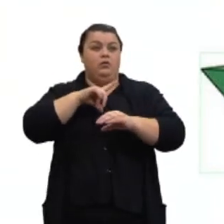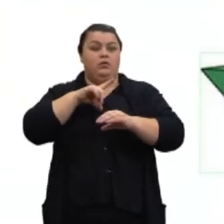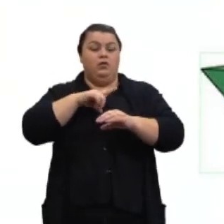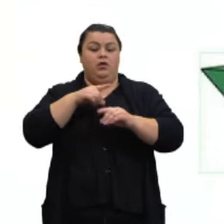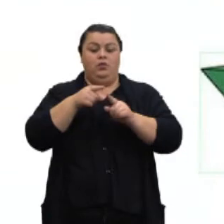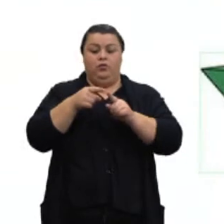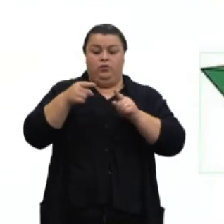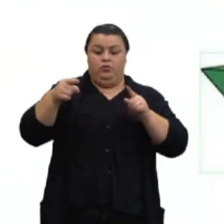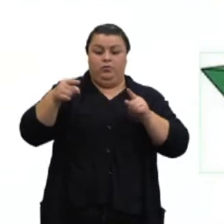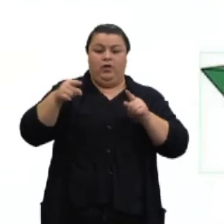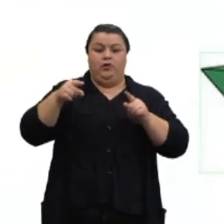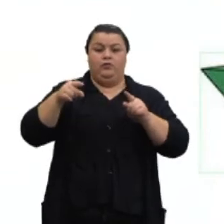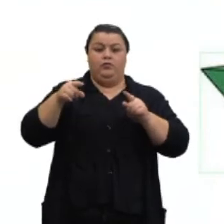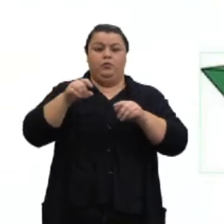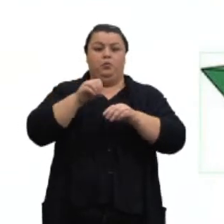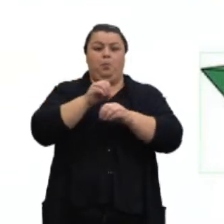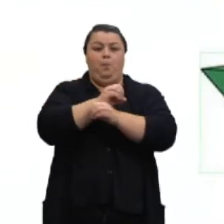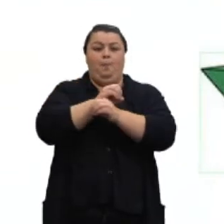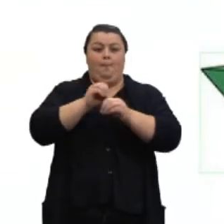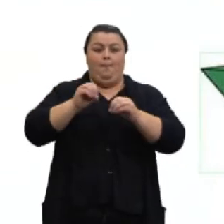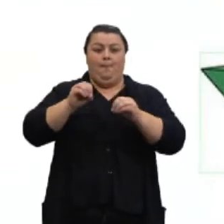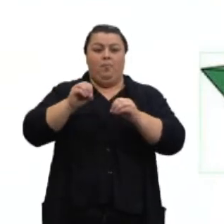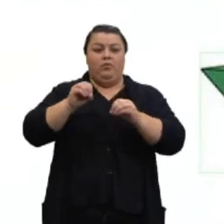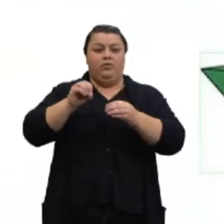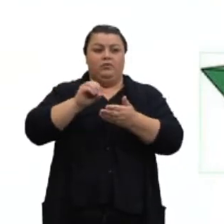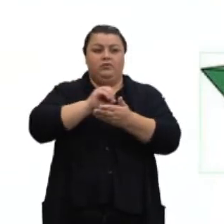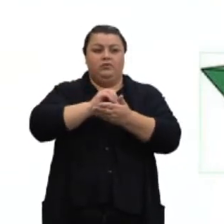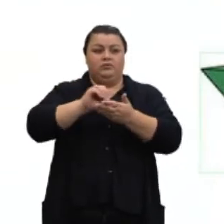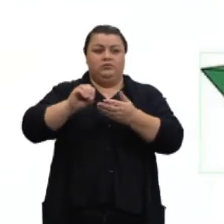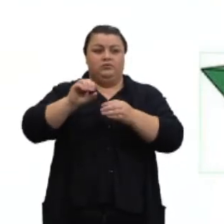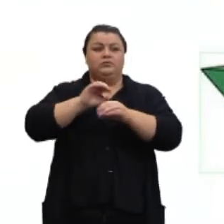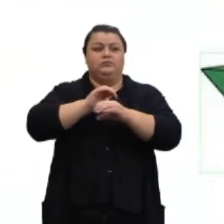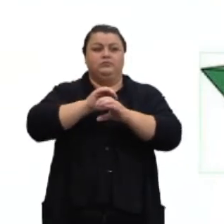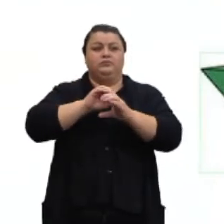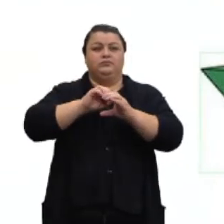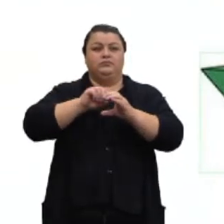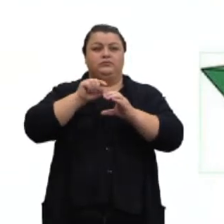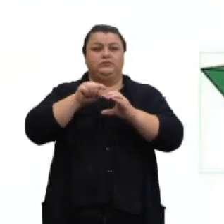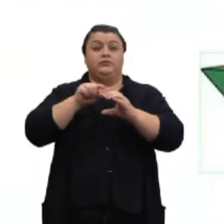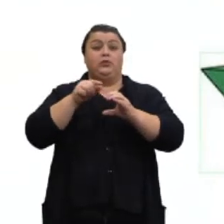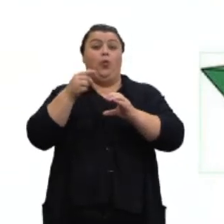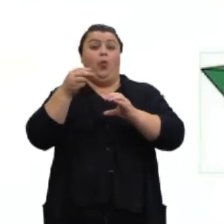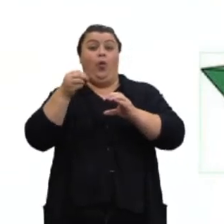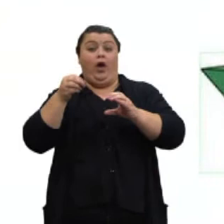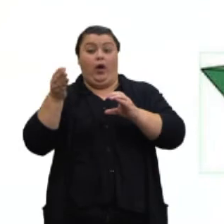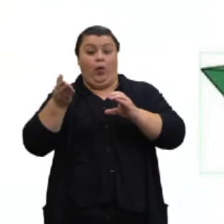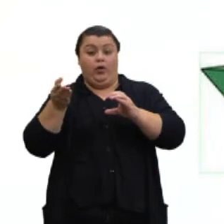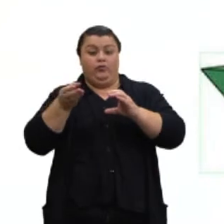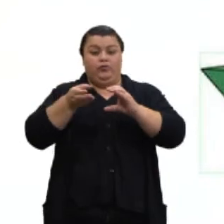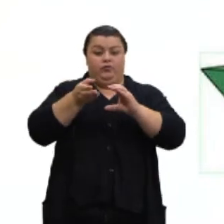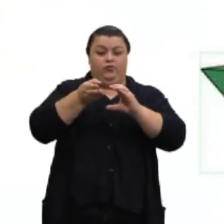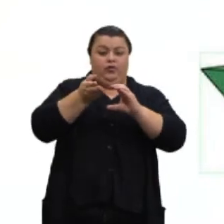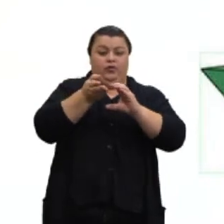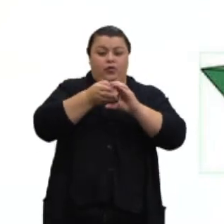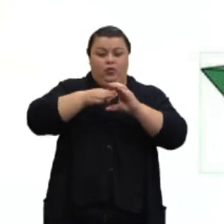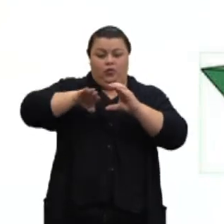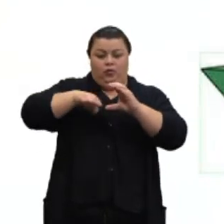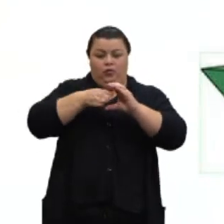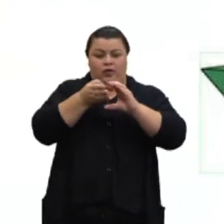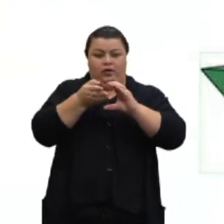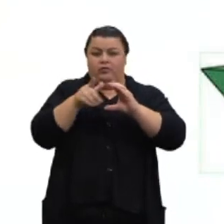espaço vazio ali, né? Que vai estar entre eles. E quando eles forem convexos, eles não têm.